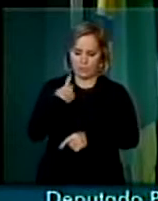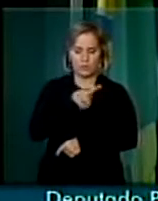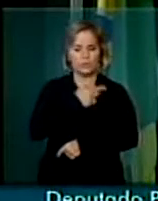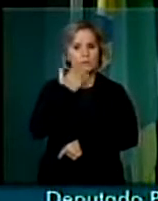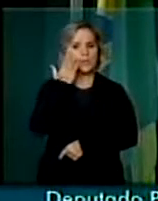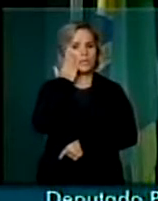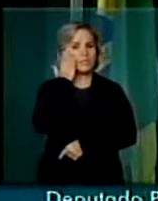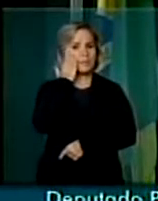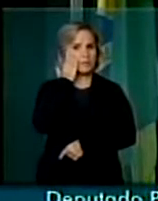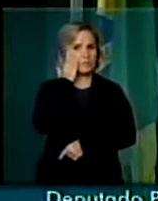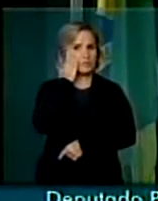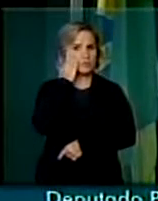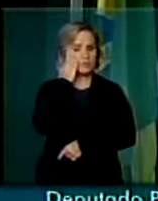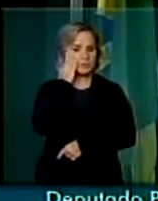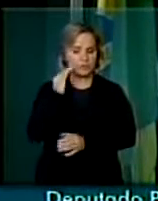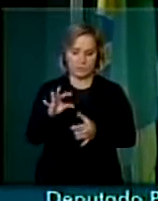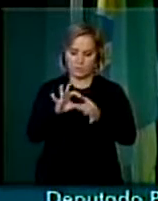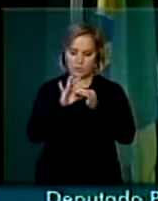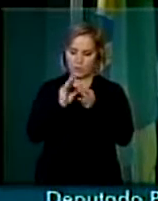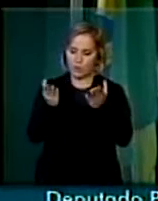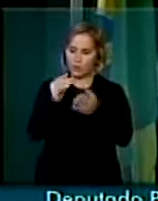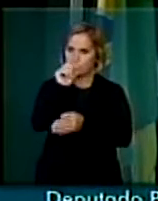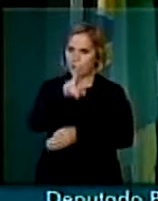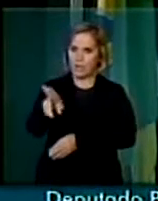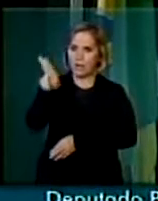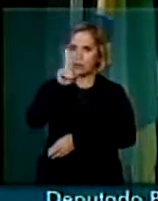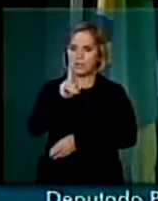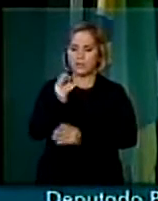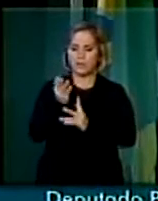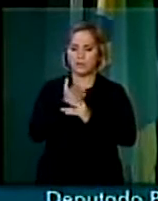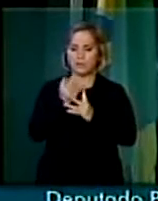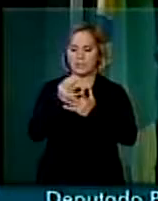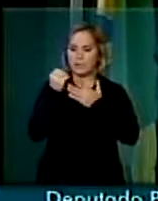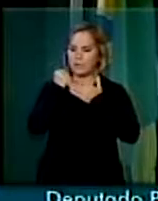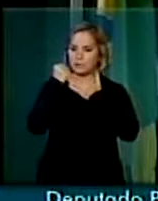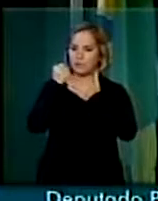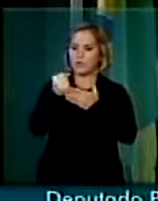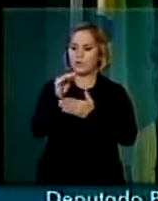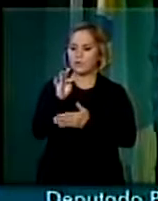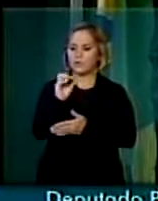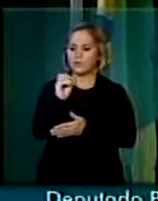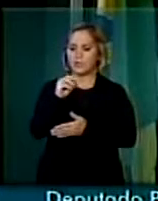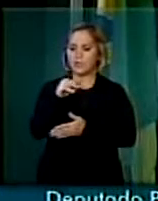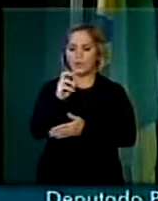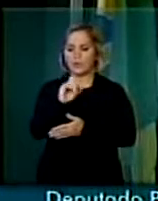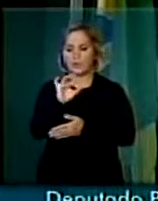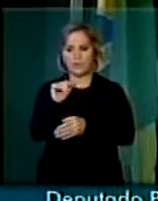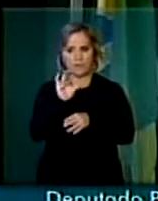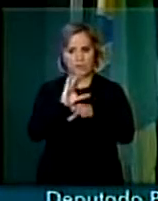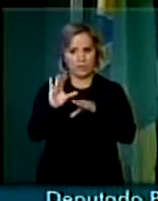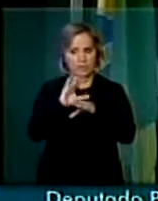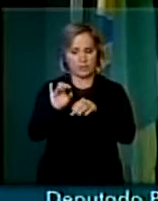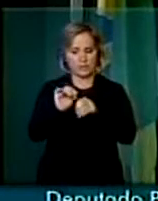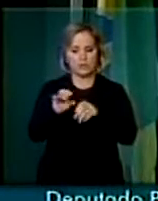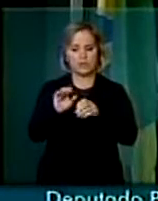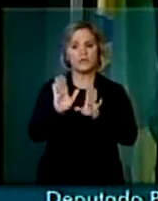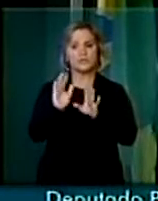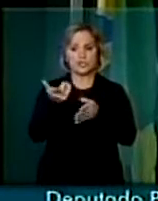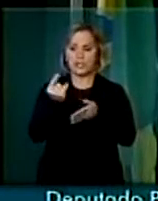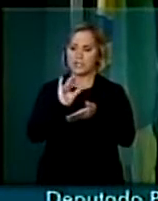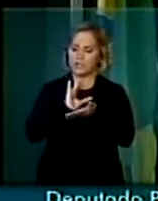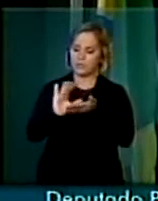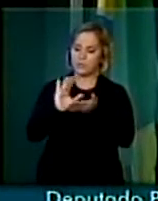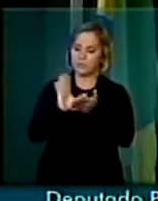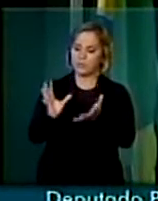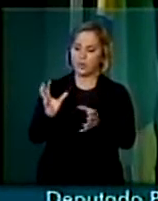que a União, hoje, através do Bolsa Formação, já, de certa forma, complementa o